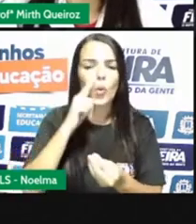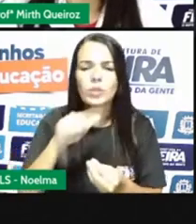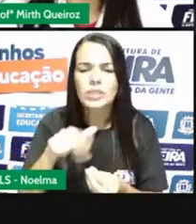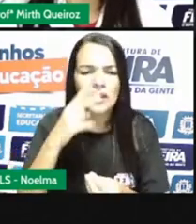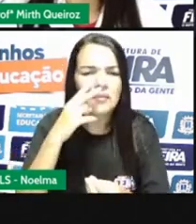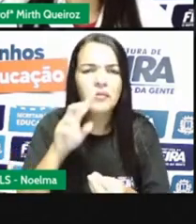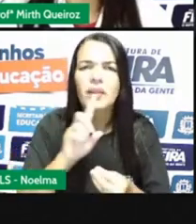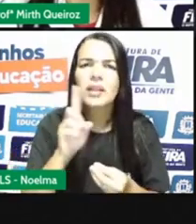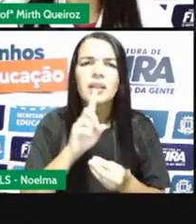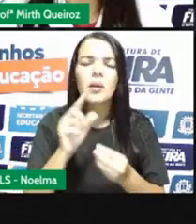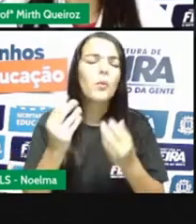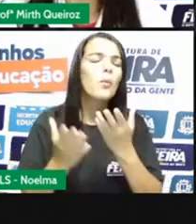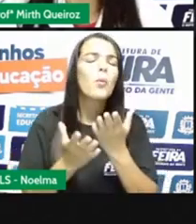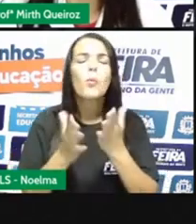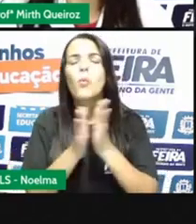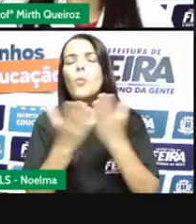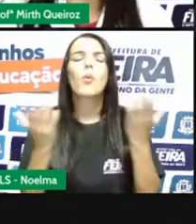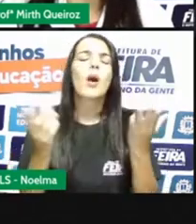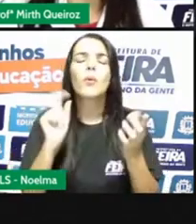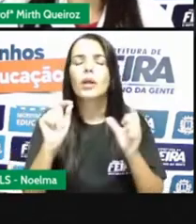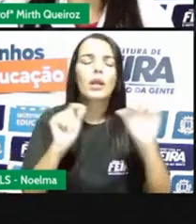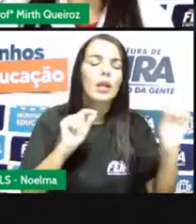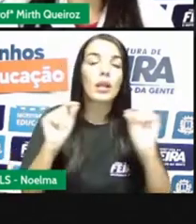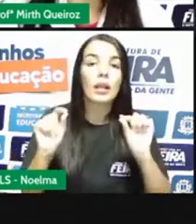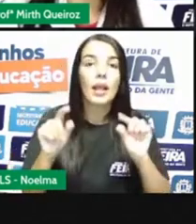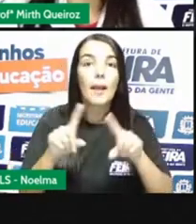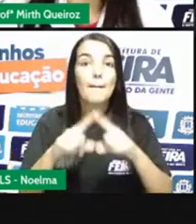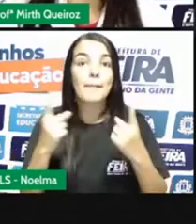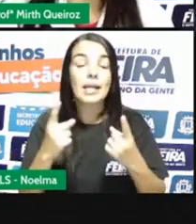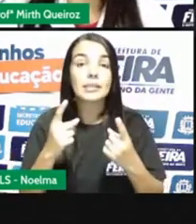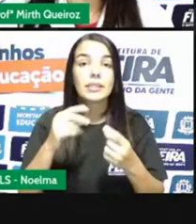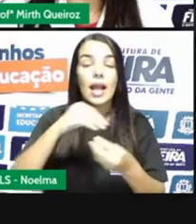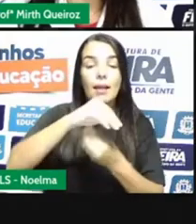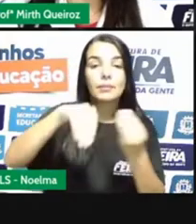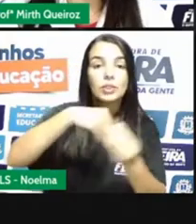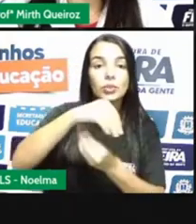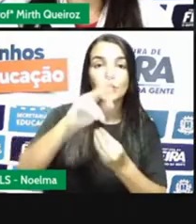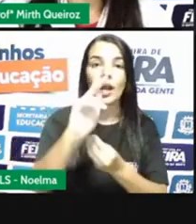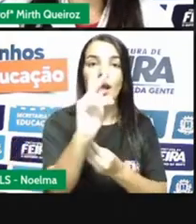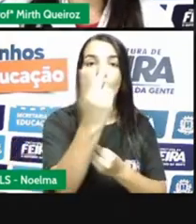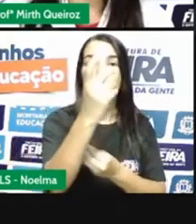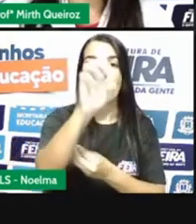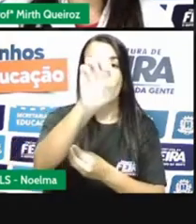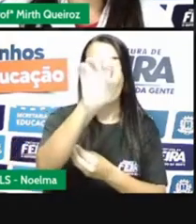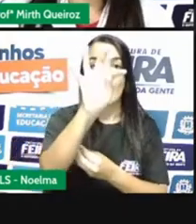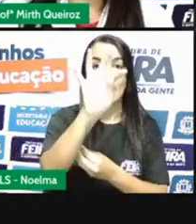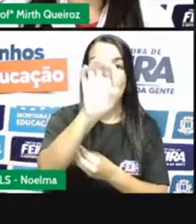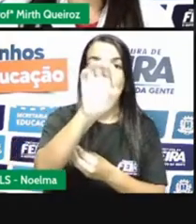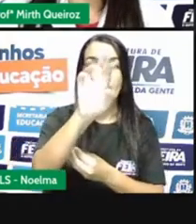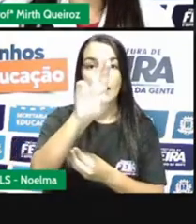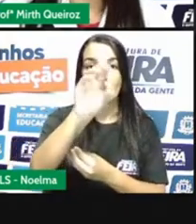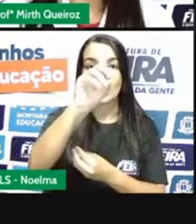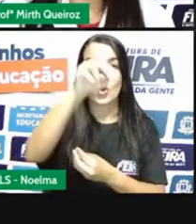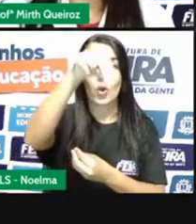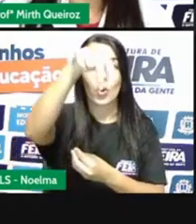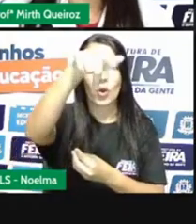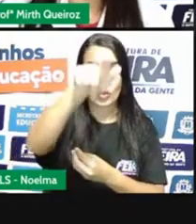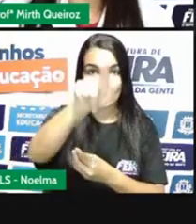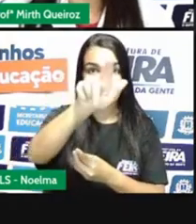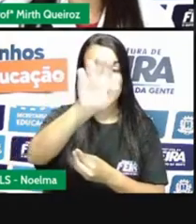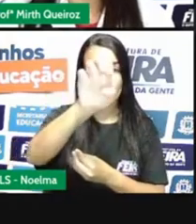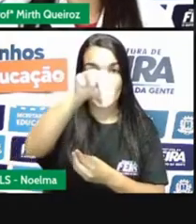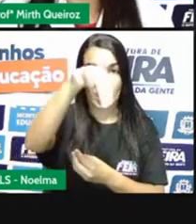dá mais para distinguir quem é quem. E já uma mistura heterogênea é quando nós colocamos duas substâncias juntos, mas ficam bem